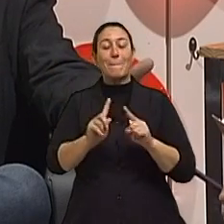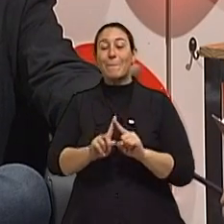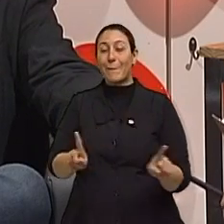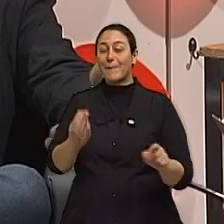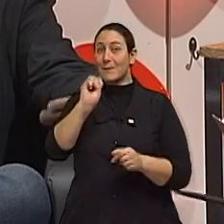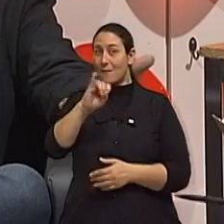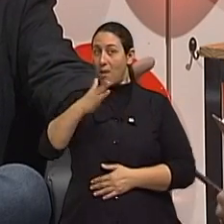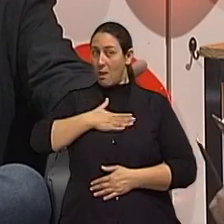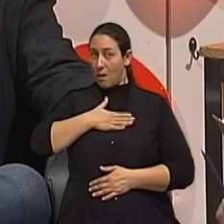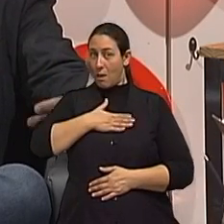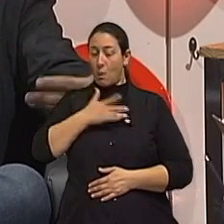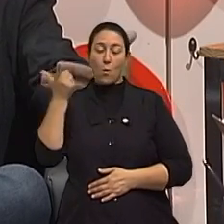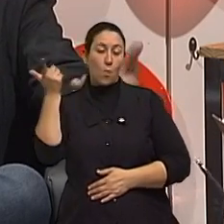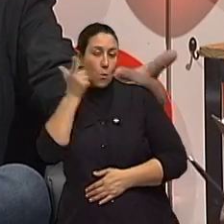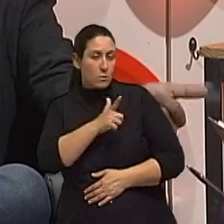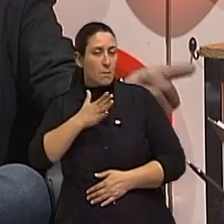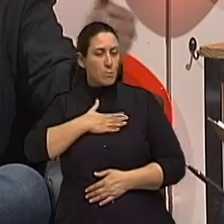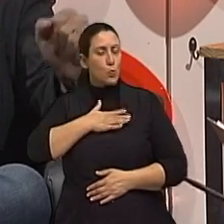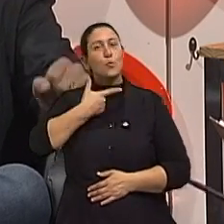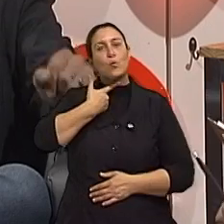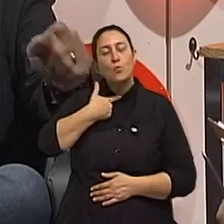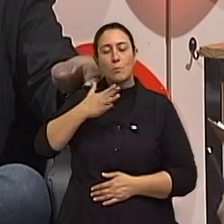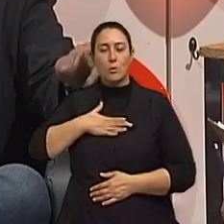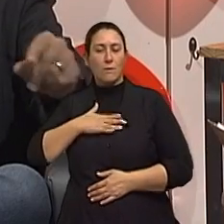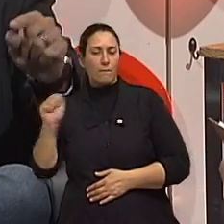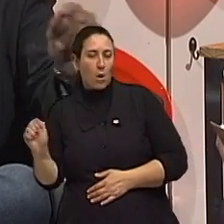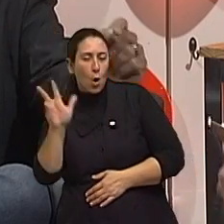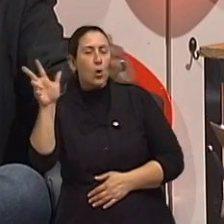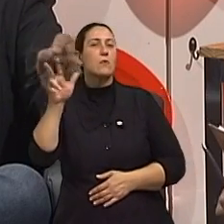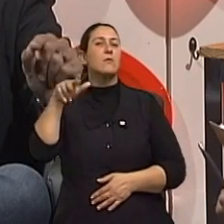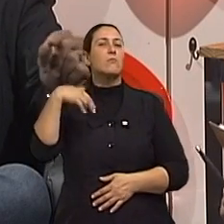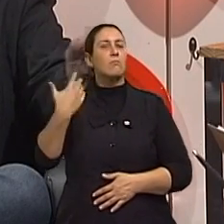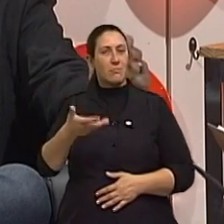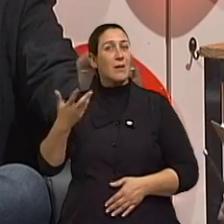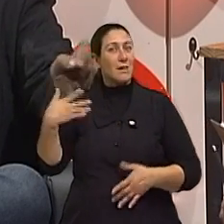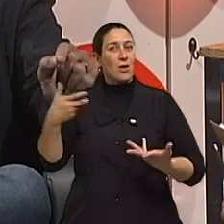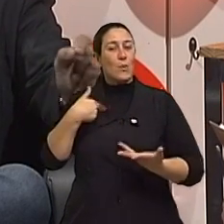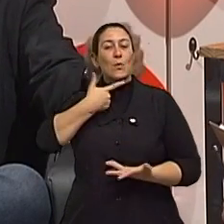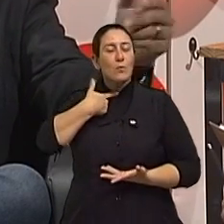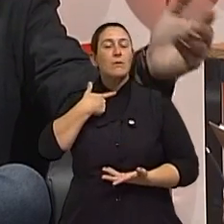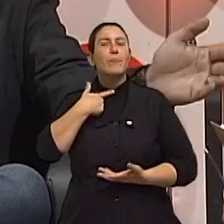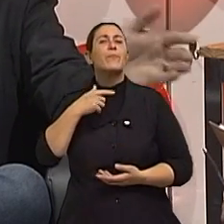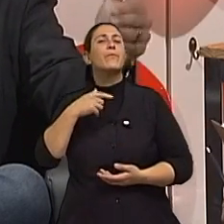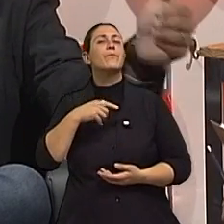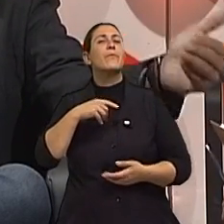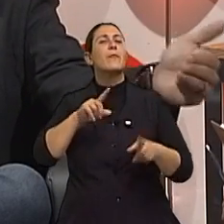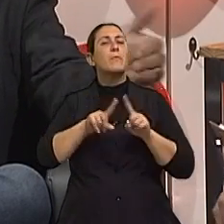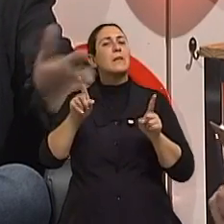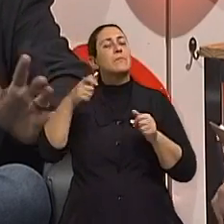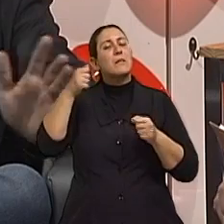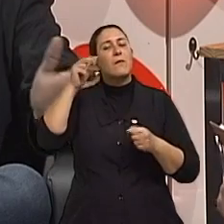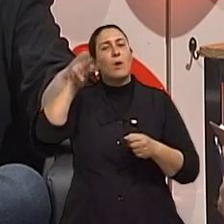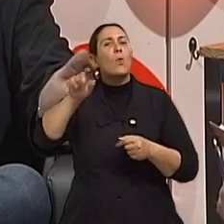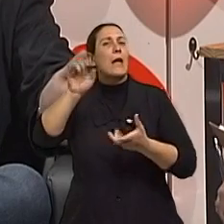consigo saber os meus gostos, os meus valores, ali eles abordam essa questão de valores também. De exatamente. Por exemplo, eles consideram que tem